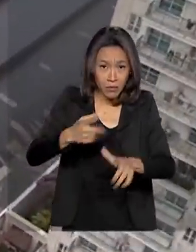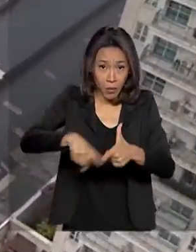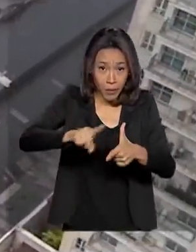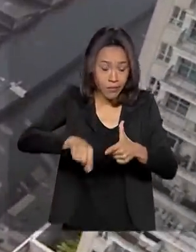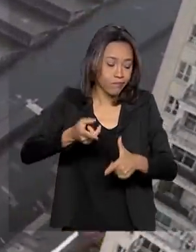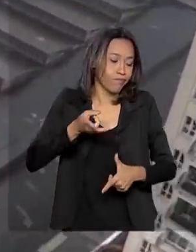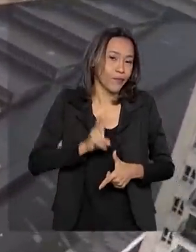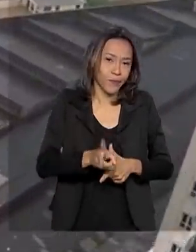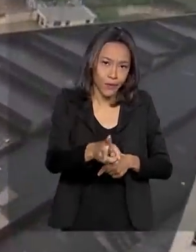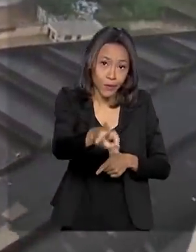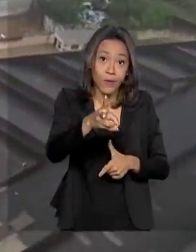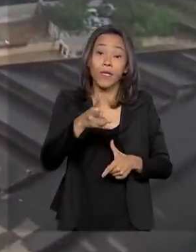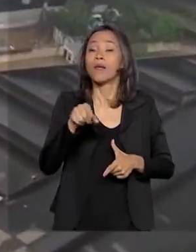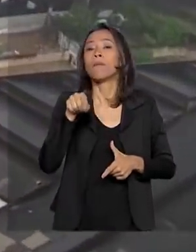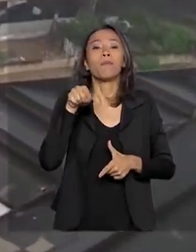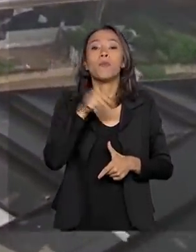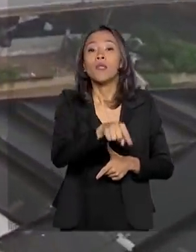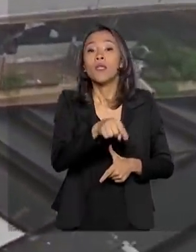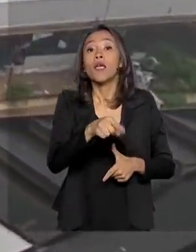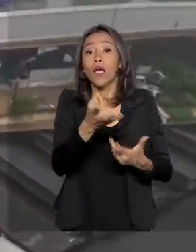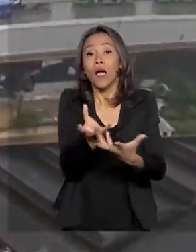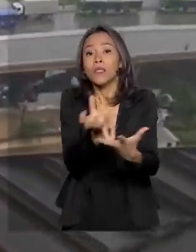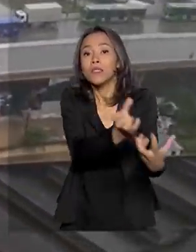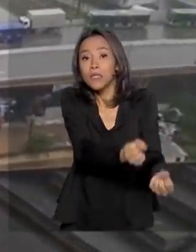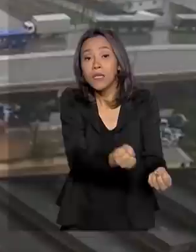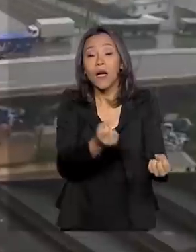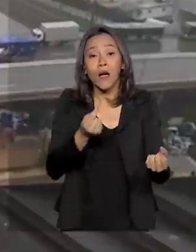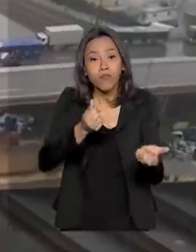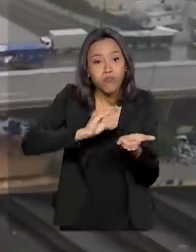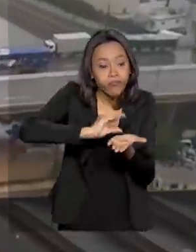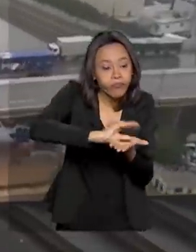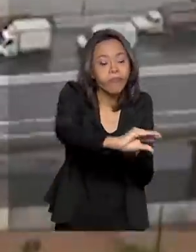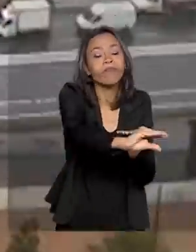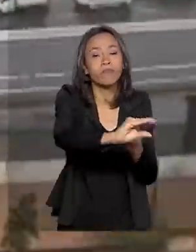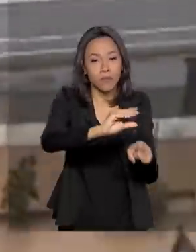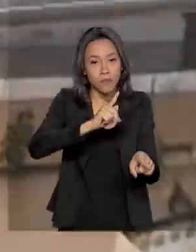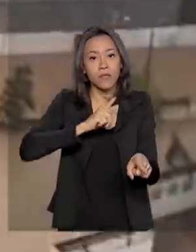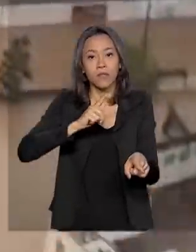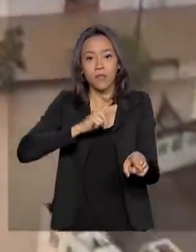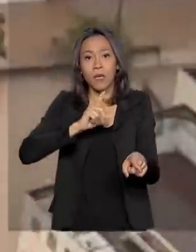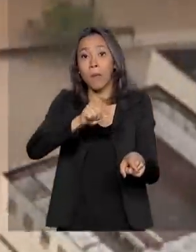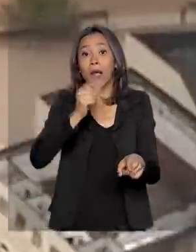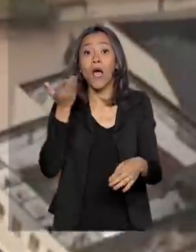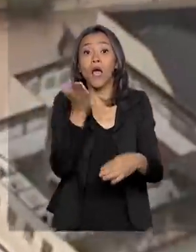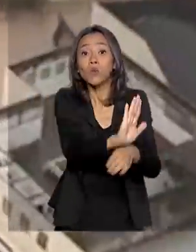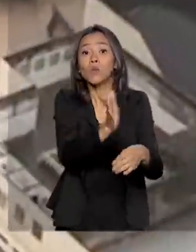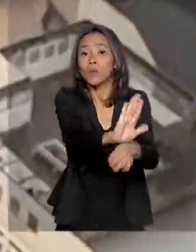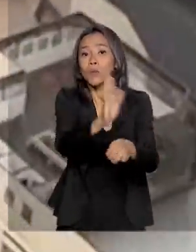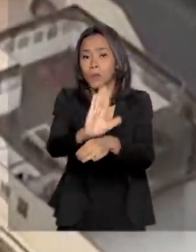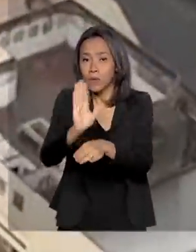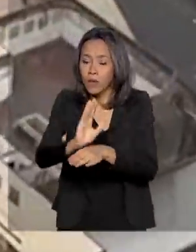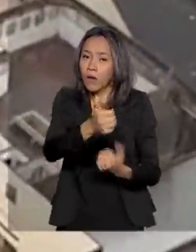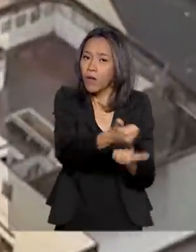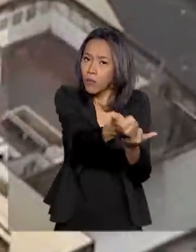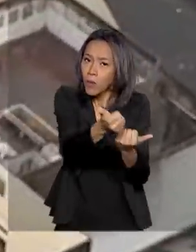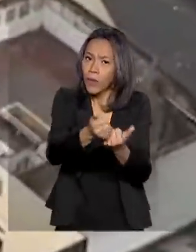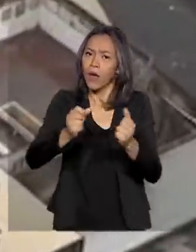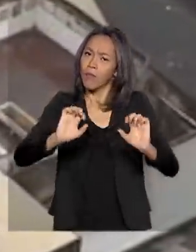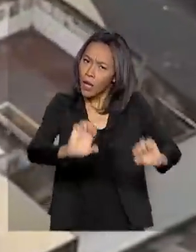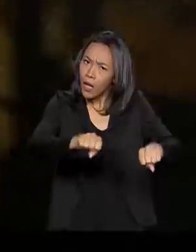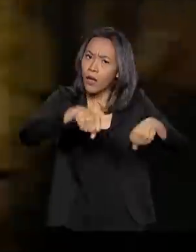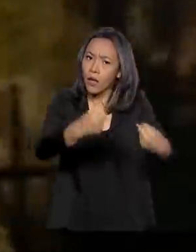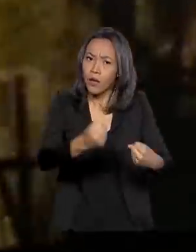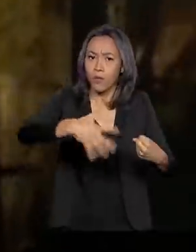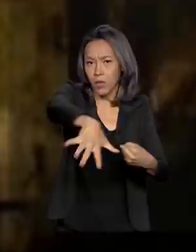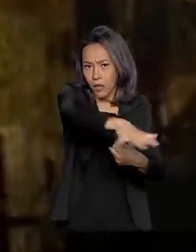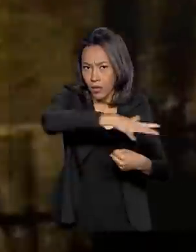aceite o apoio federal, o município passa a ter acesso a recursos federais para ações de socorro, assistência, restabelecimento dos